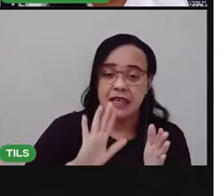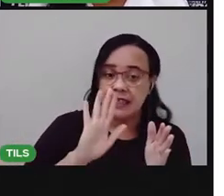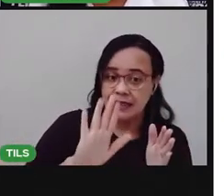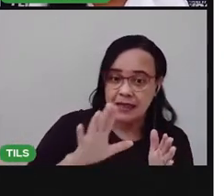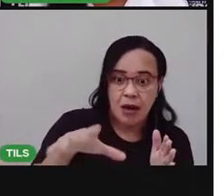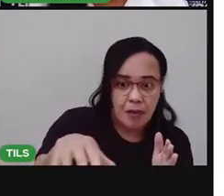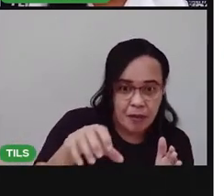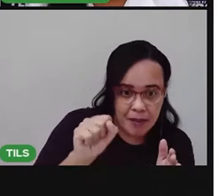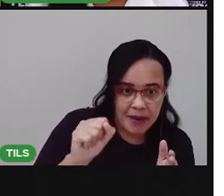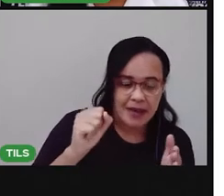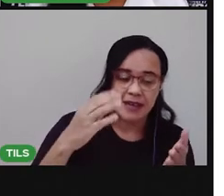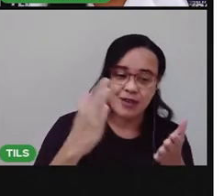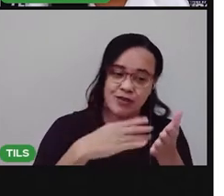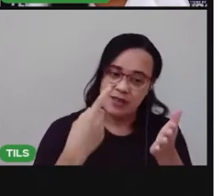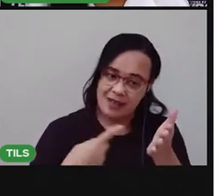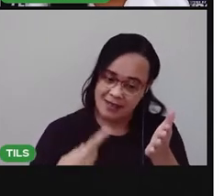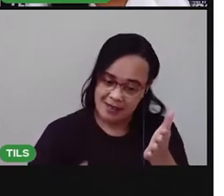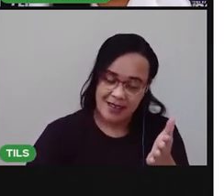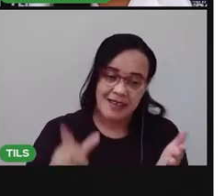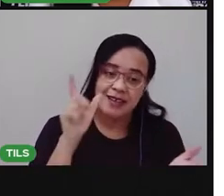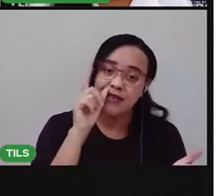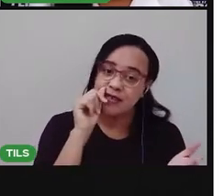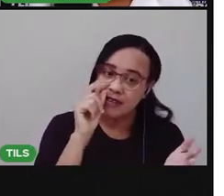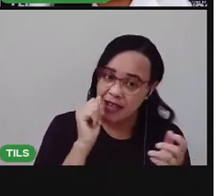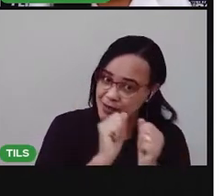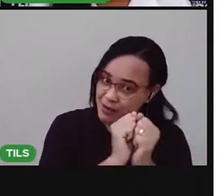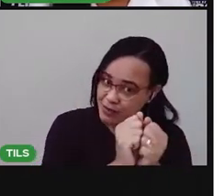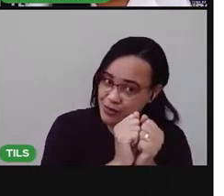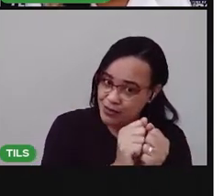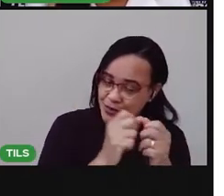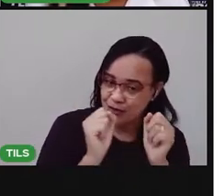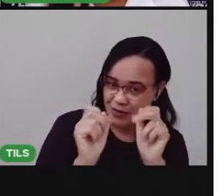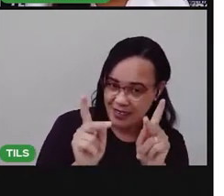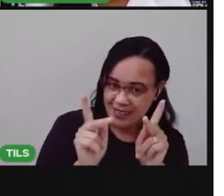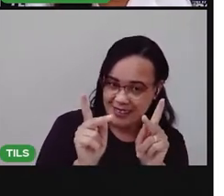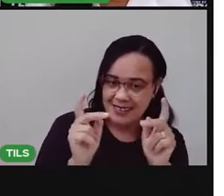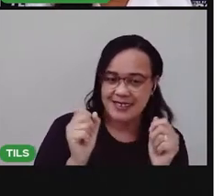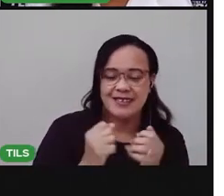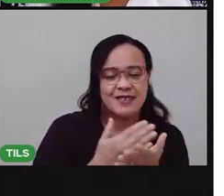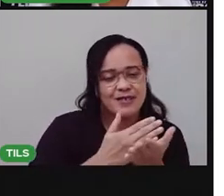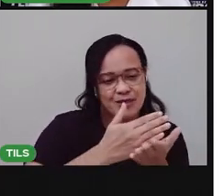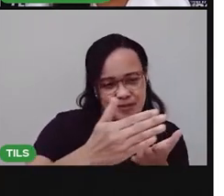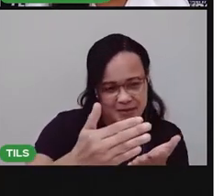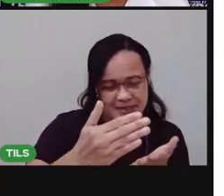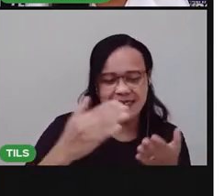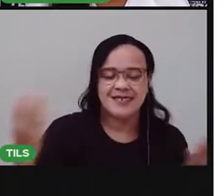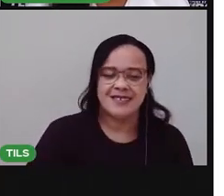junto de você aí o caderno e o lápis, tá bom? Vamos começar.